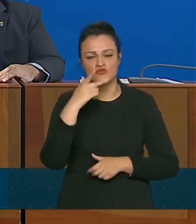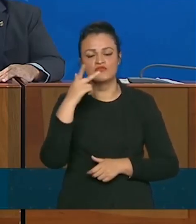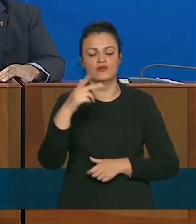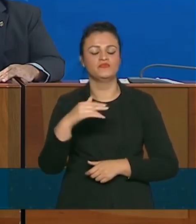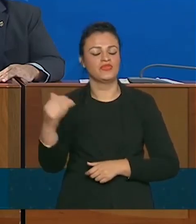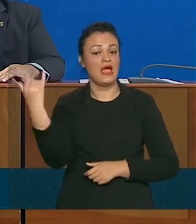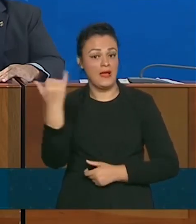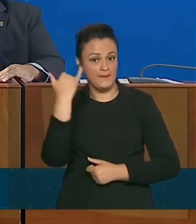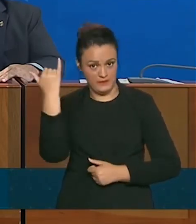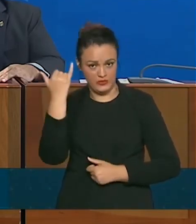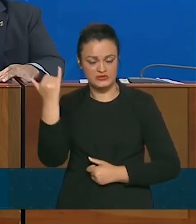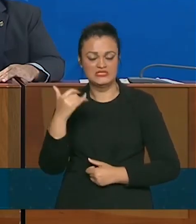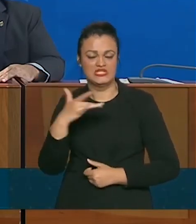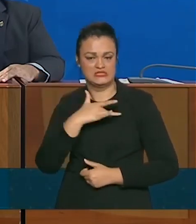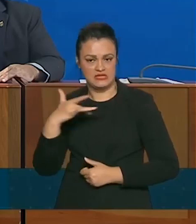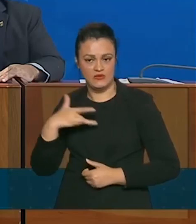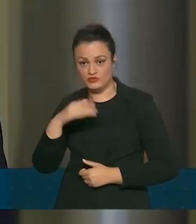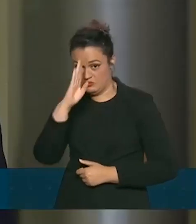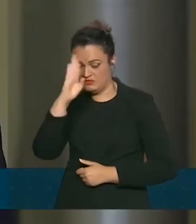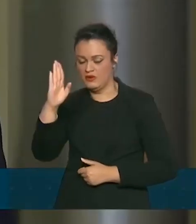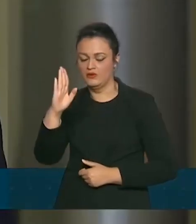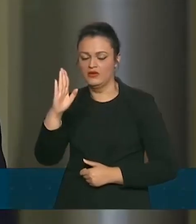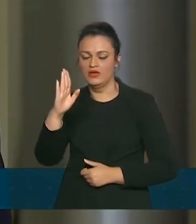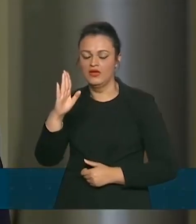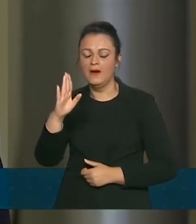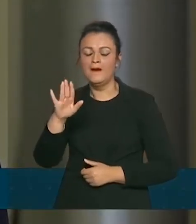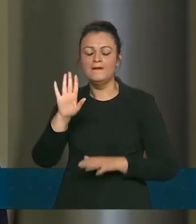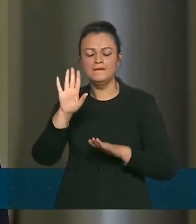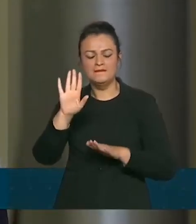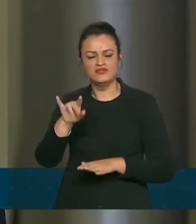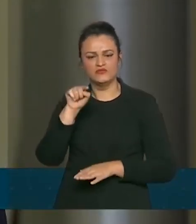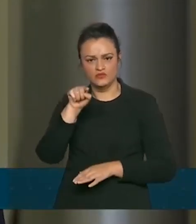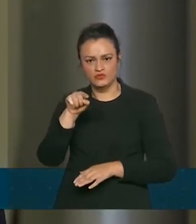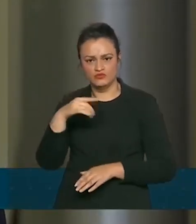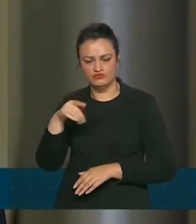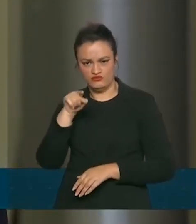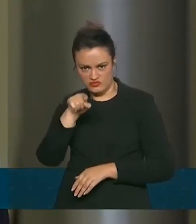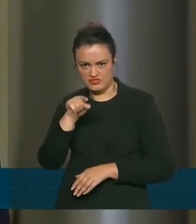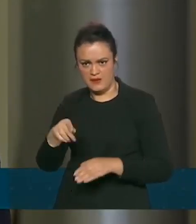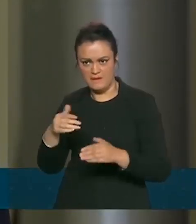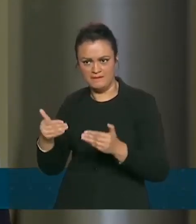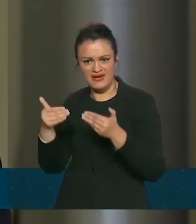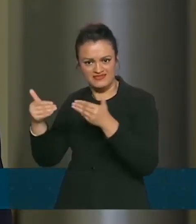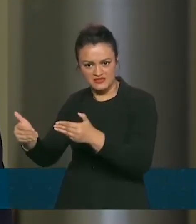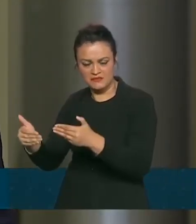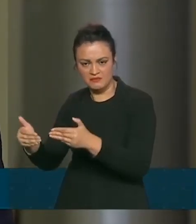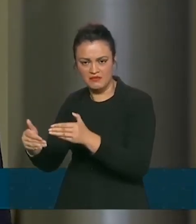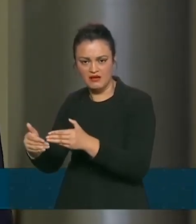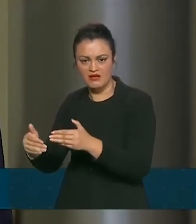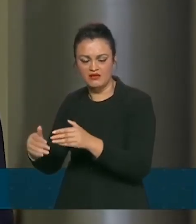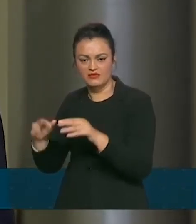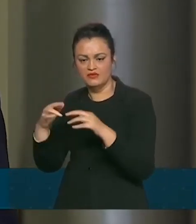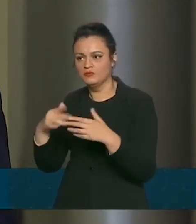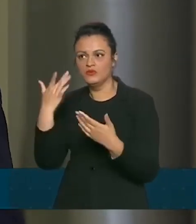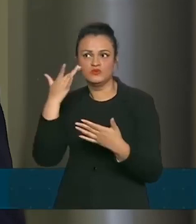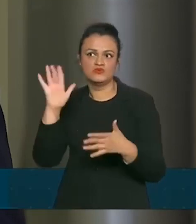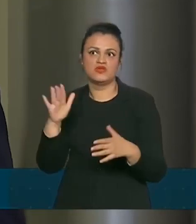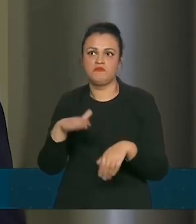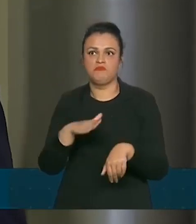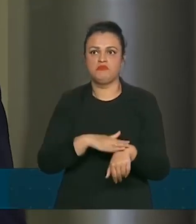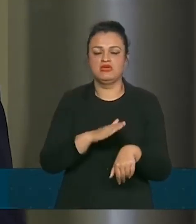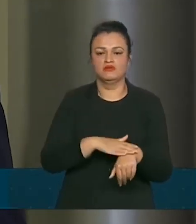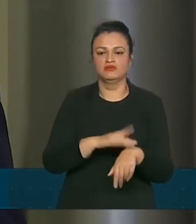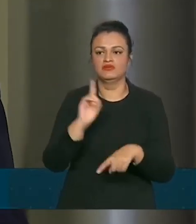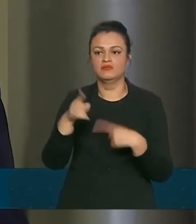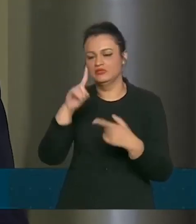preservar a saúde, a minha dúvida era se isso não é importante o senhor participar antes, porque às vezes, eu não sei qual que o prazo, e se pode ser